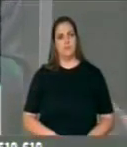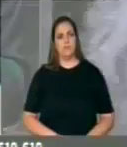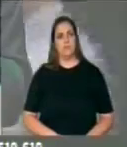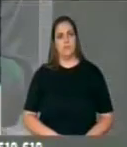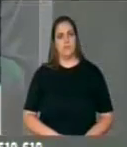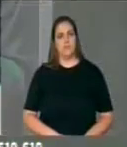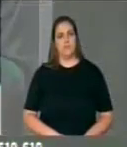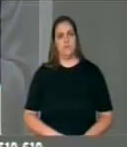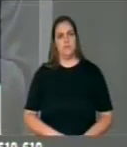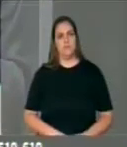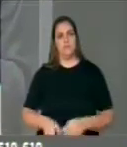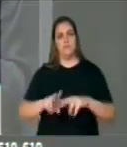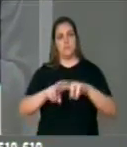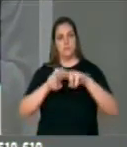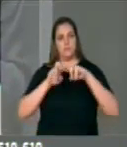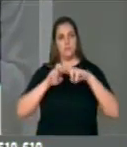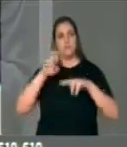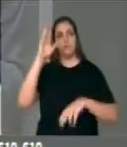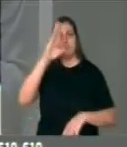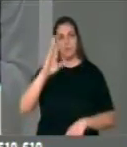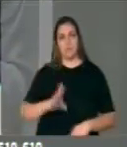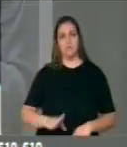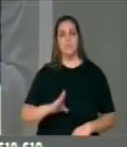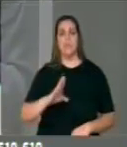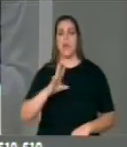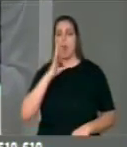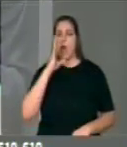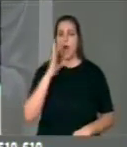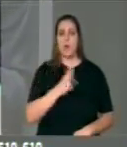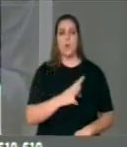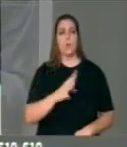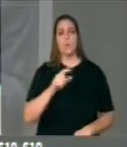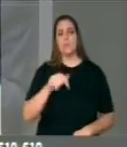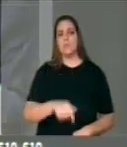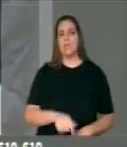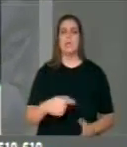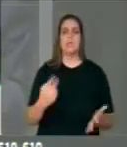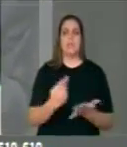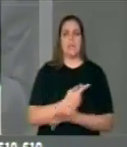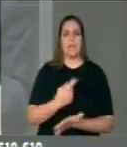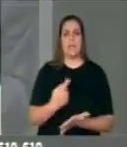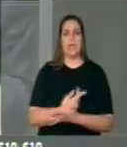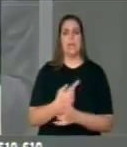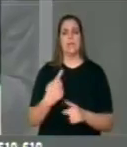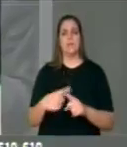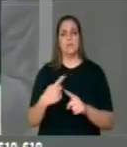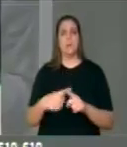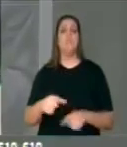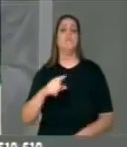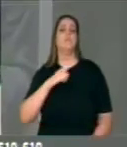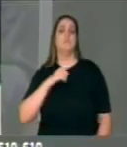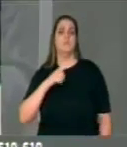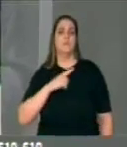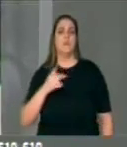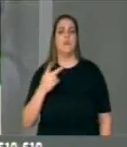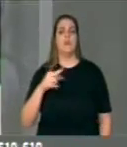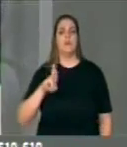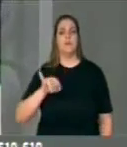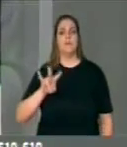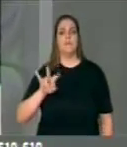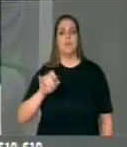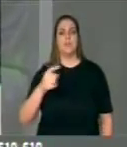no nosso país eles acusam que há exatamente o contrário há uma privatização da saúde a